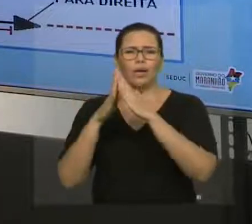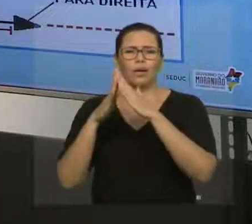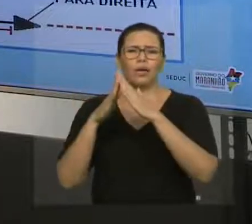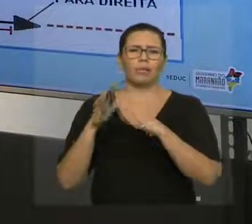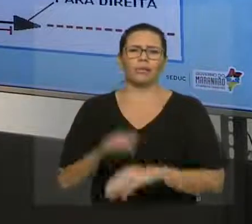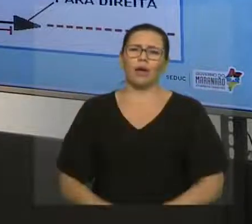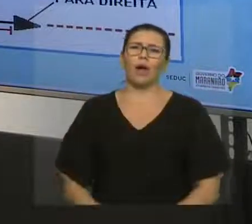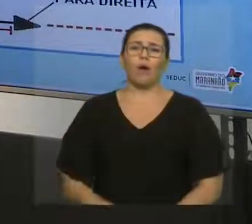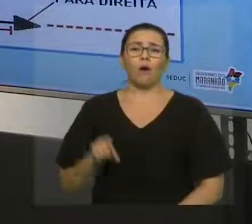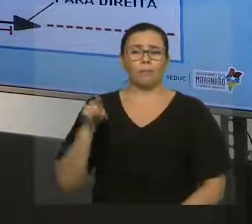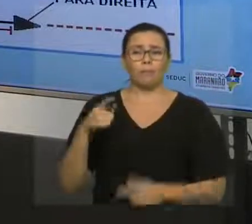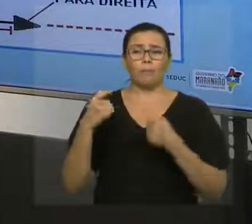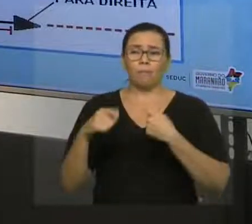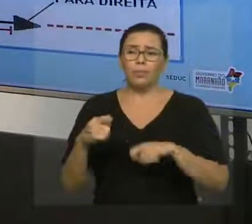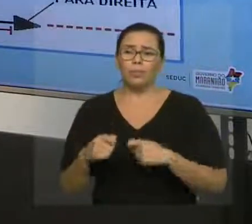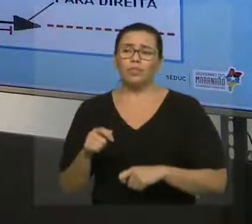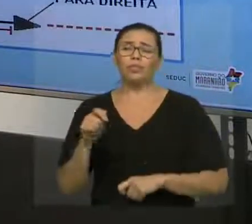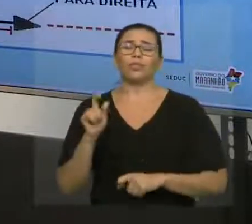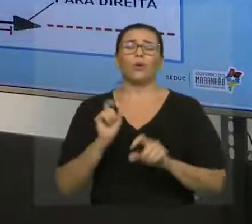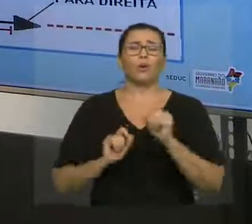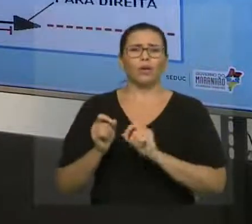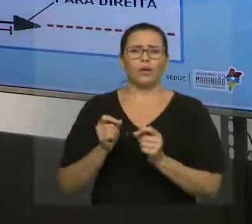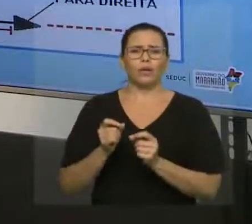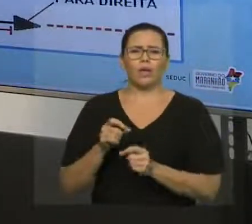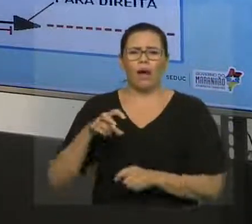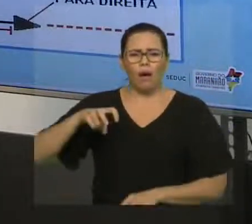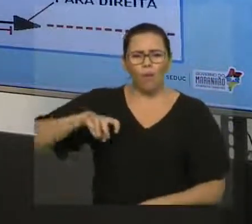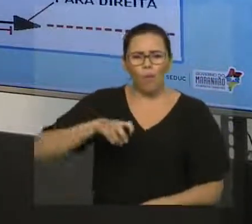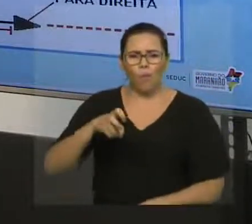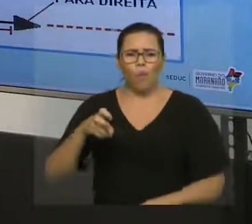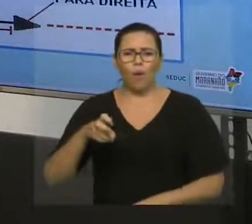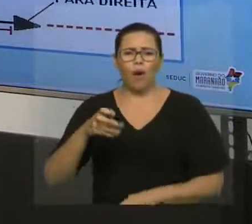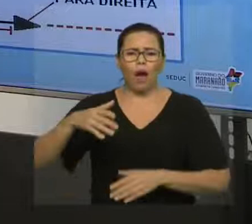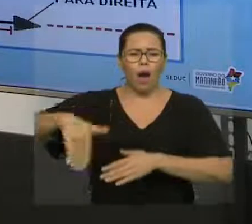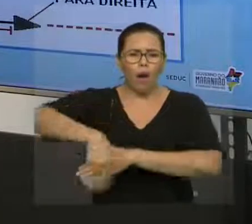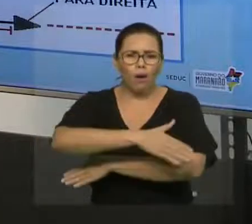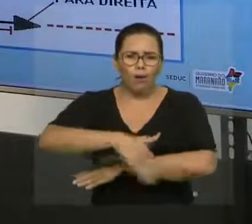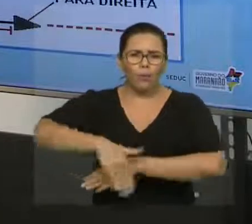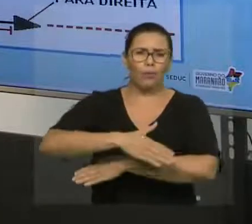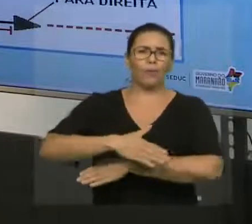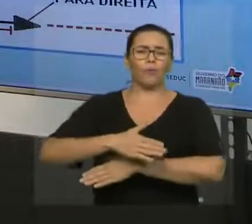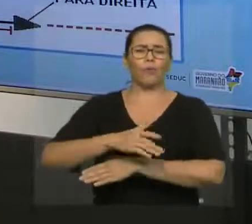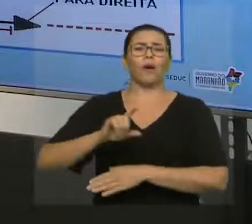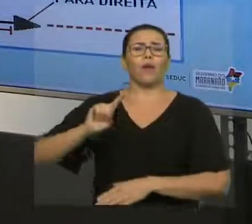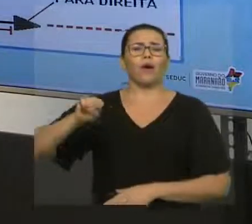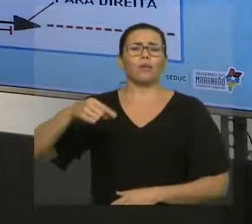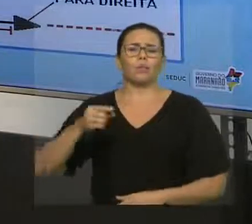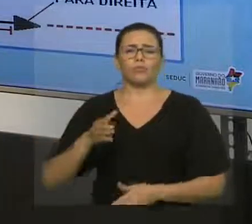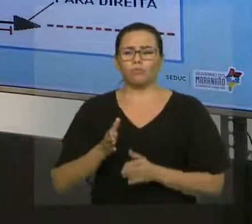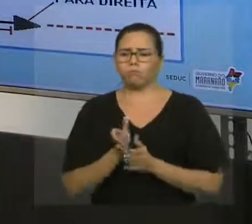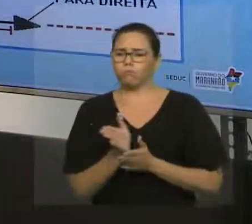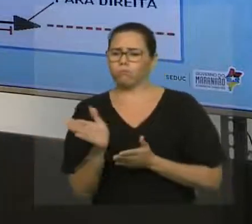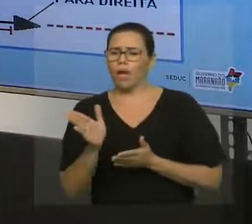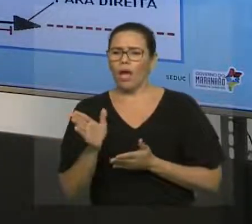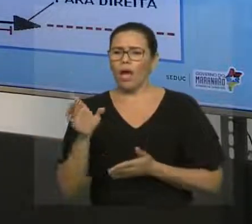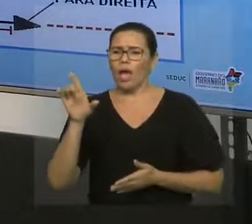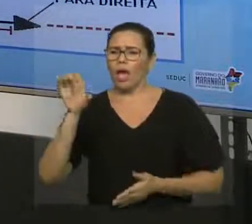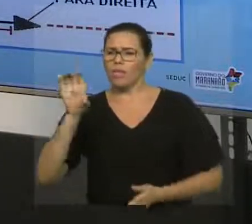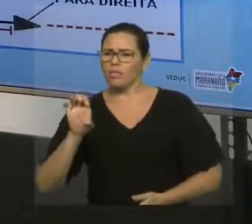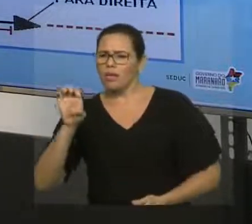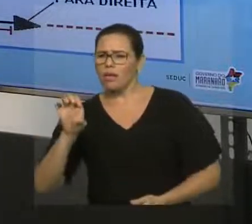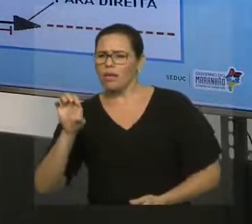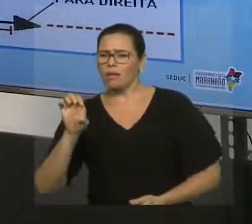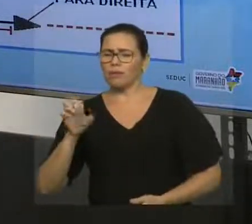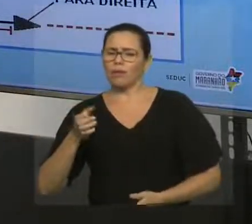lá vai dizer, olha, você tem que pegar a rua tal, virar para a esquerda, virar para a esquerda. Se ele falar para você assim, olha, a minha casa fica